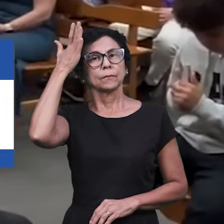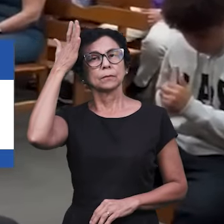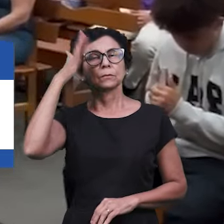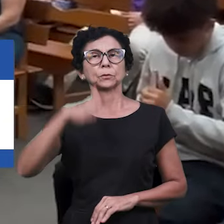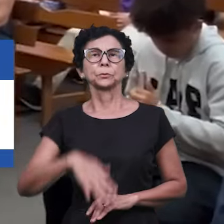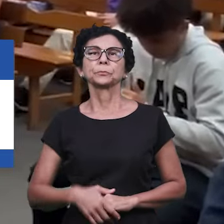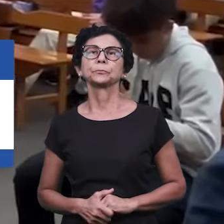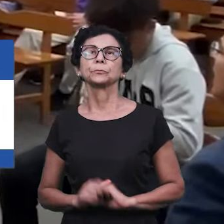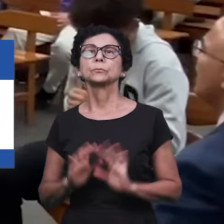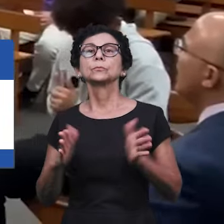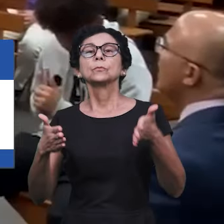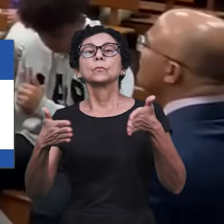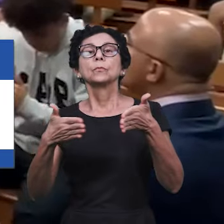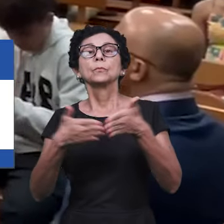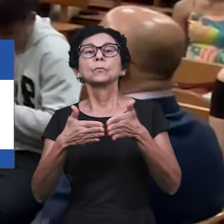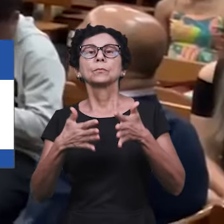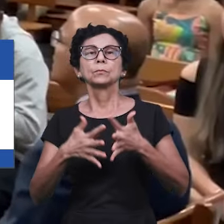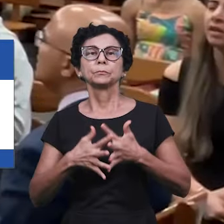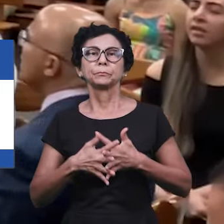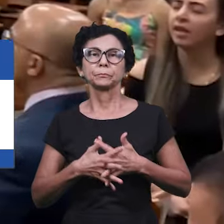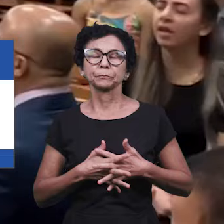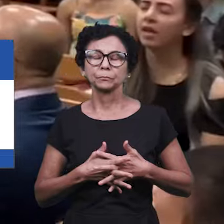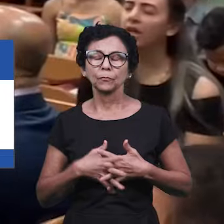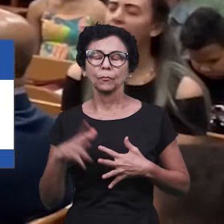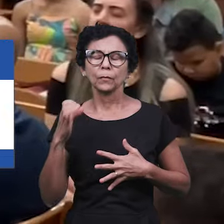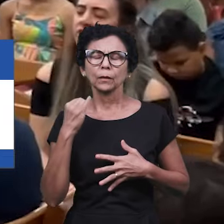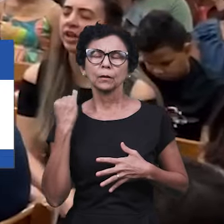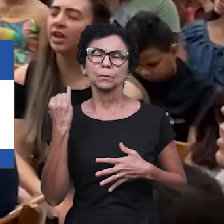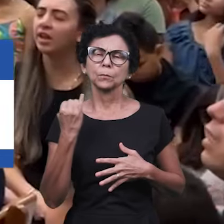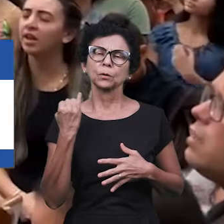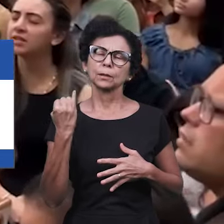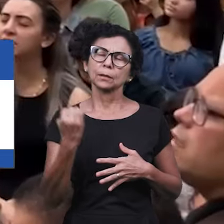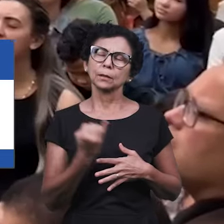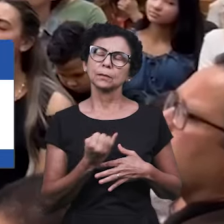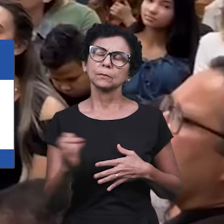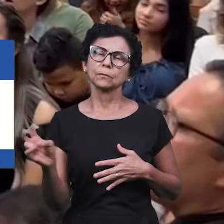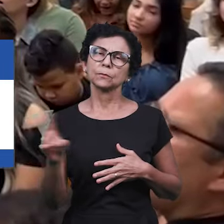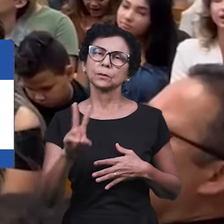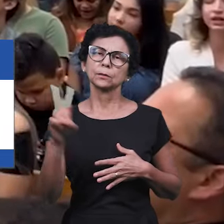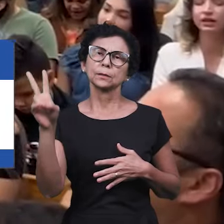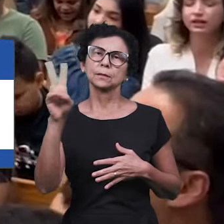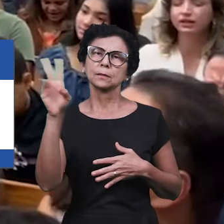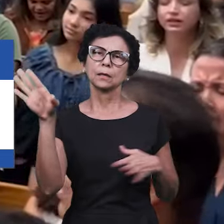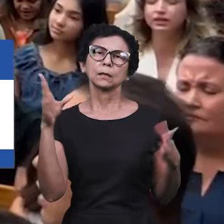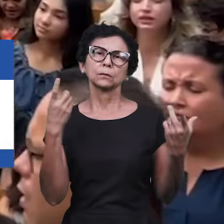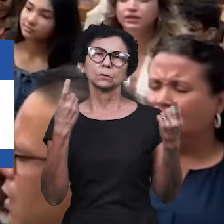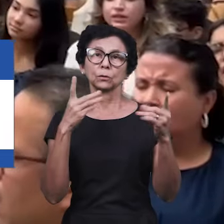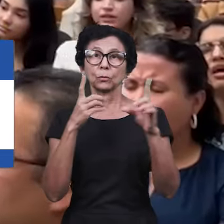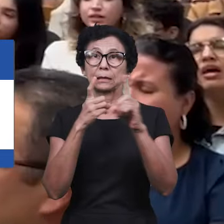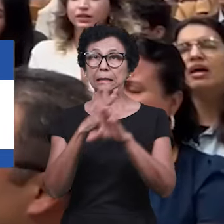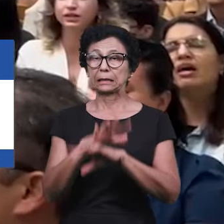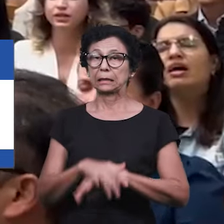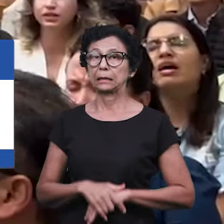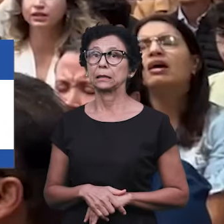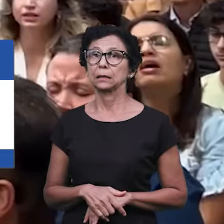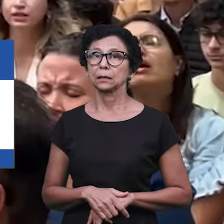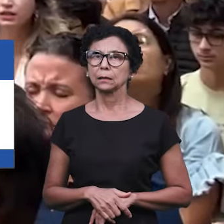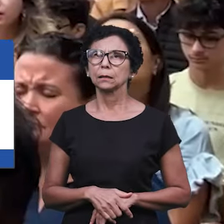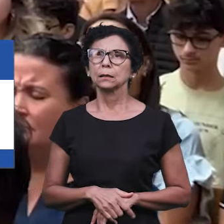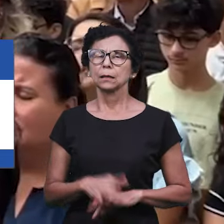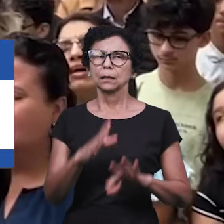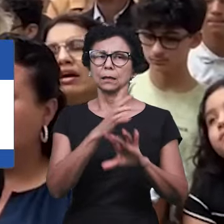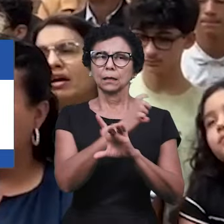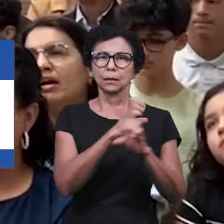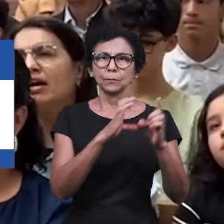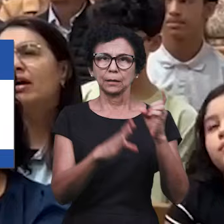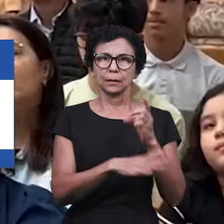Deus. O enfoque da vigília foi destacar a importância de valorizar a doutrina, a participação nos ensinos